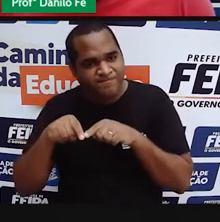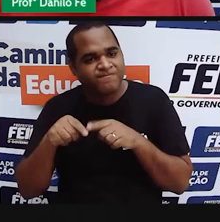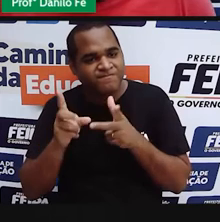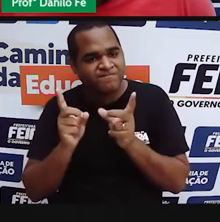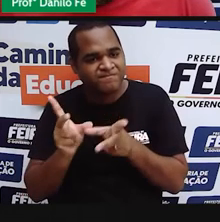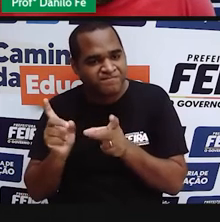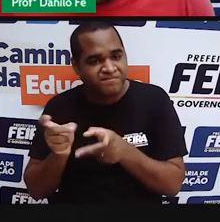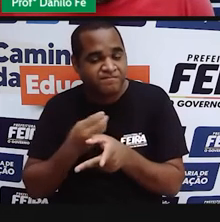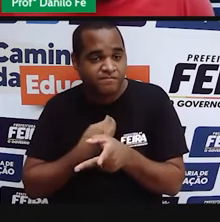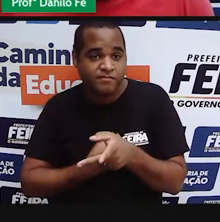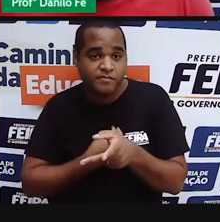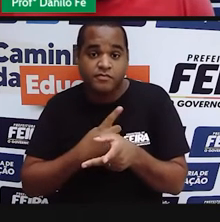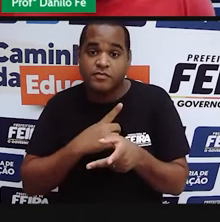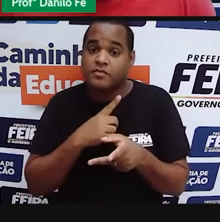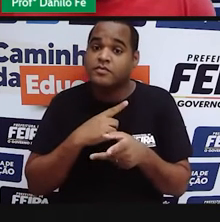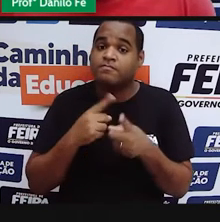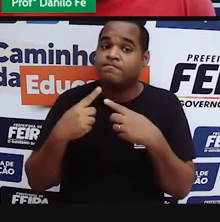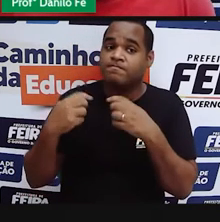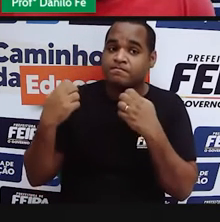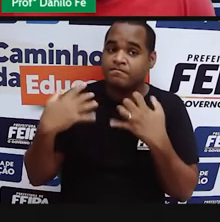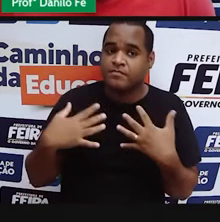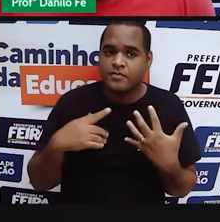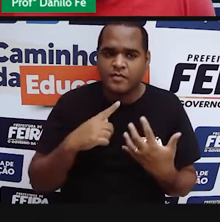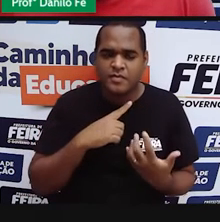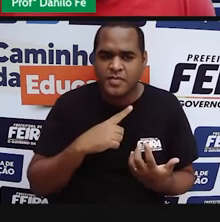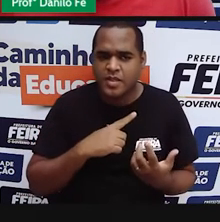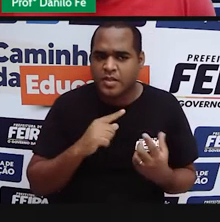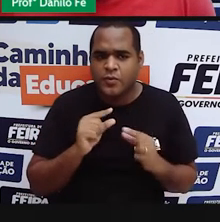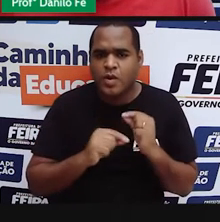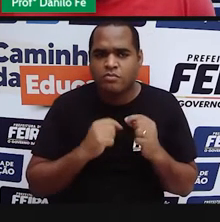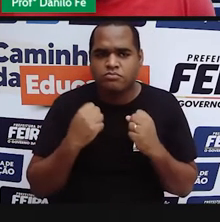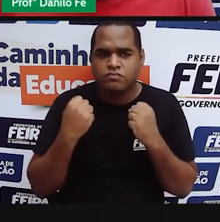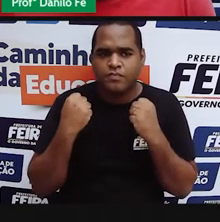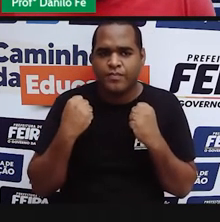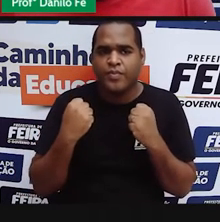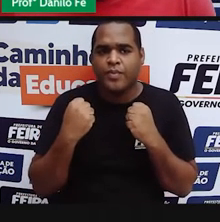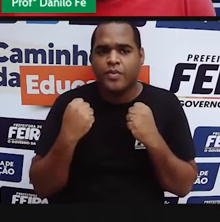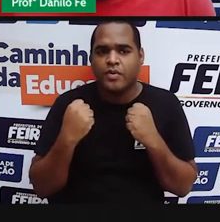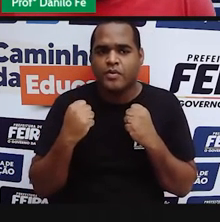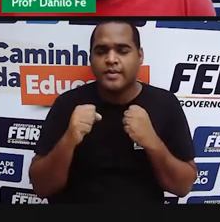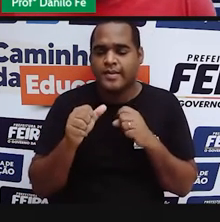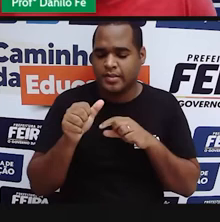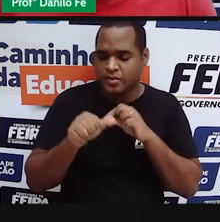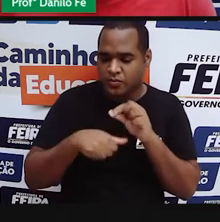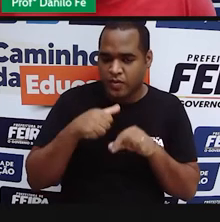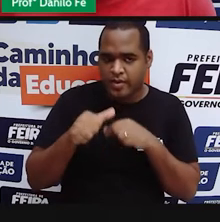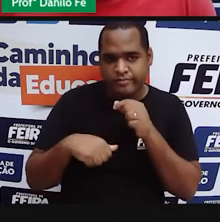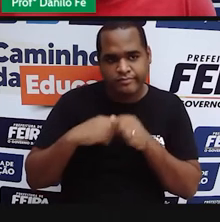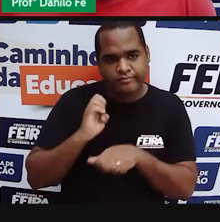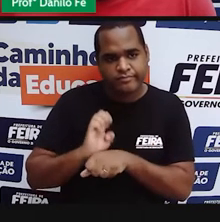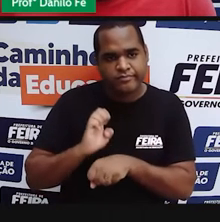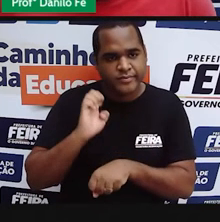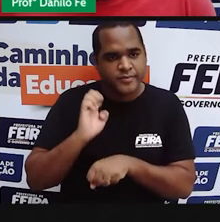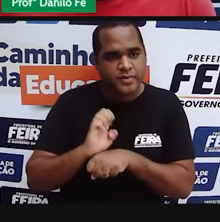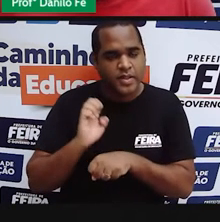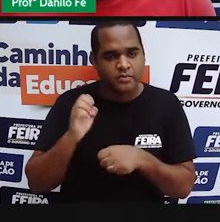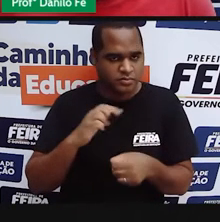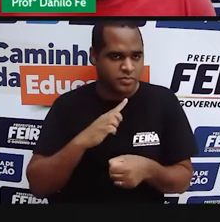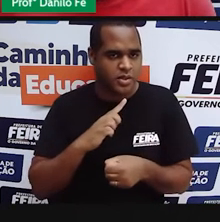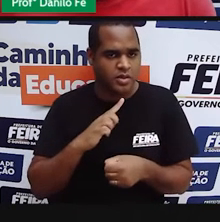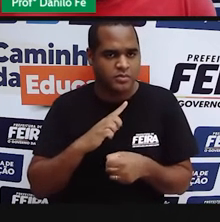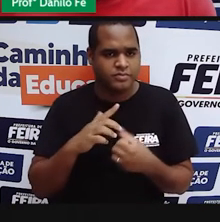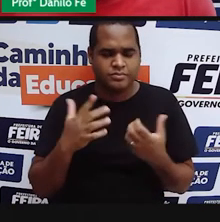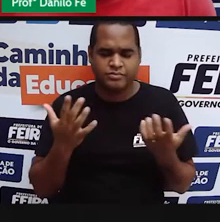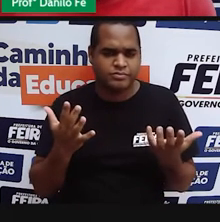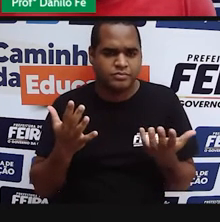politiciidades que existiam, mas nenhuma tinha esse poder de formar um Estado forte, um Estado